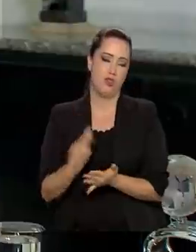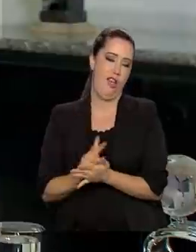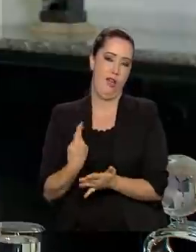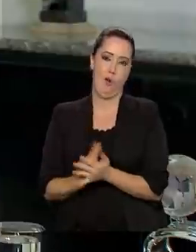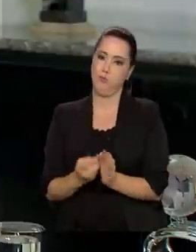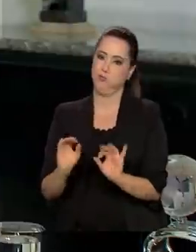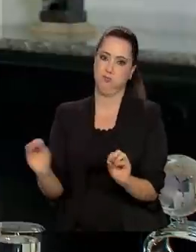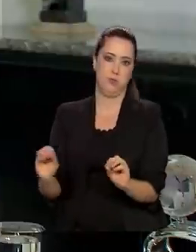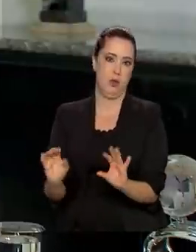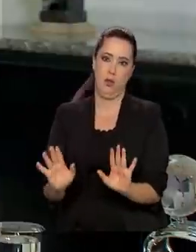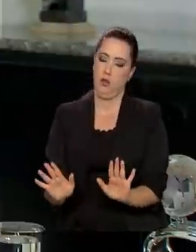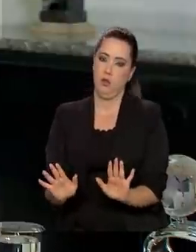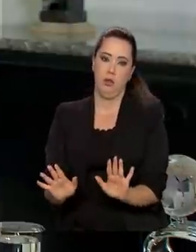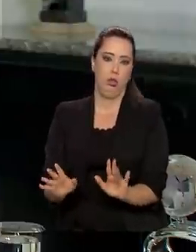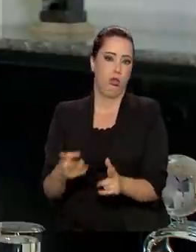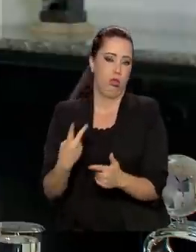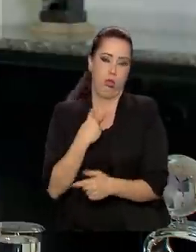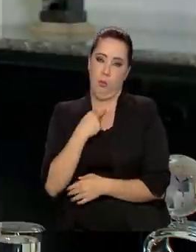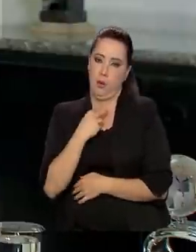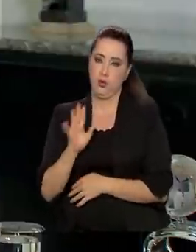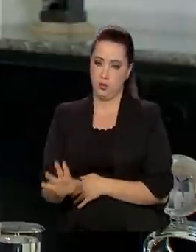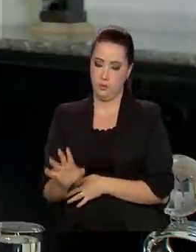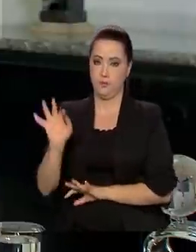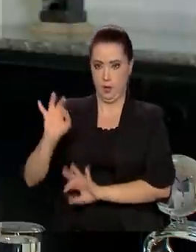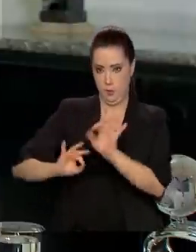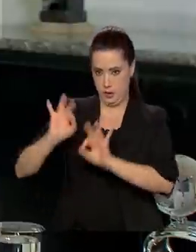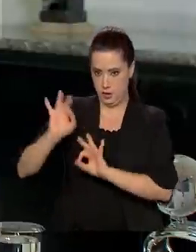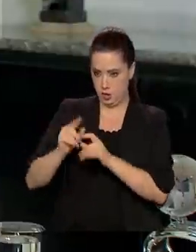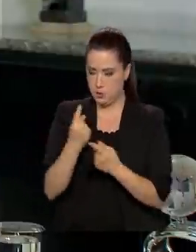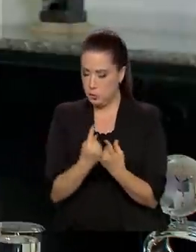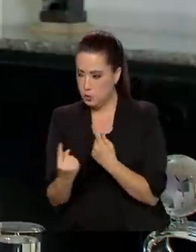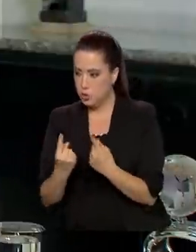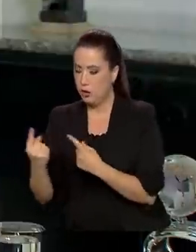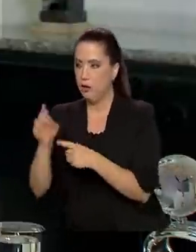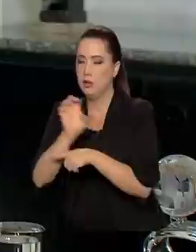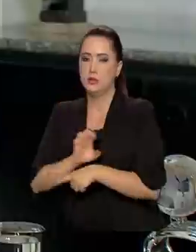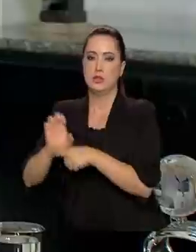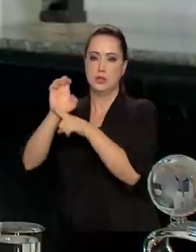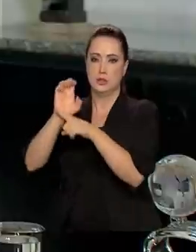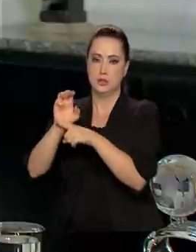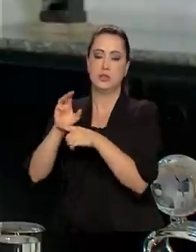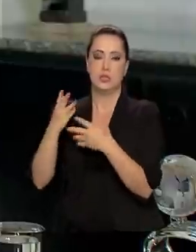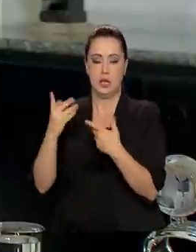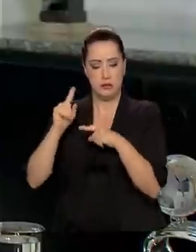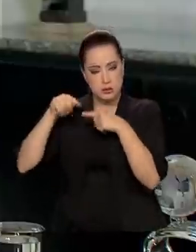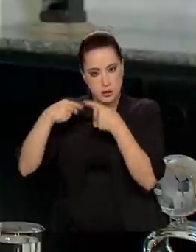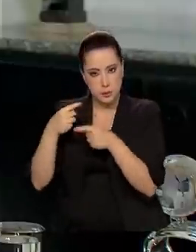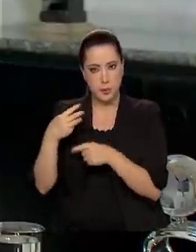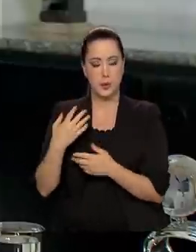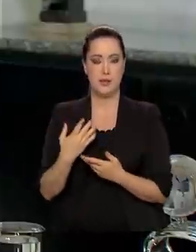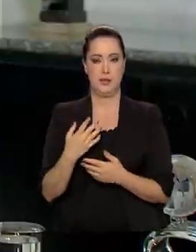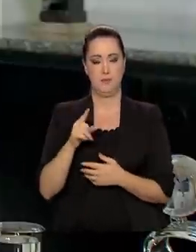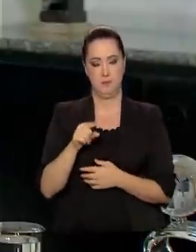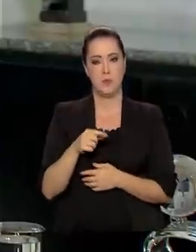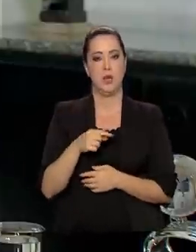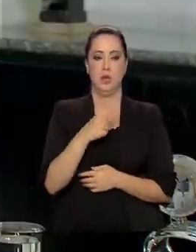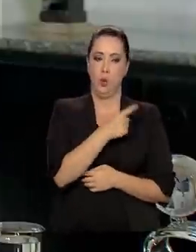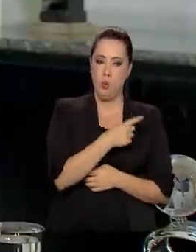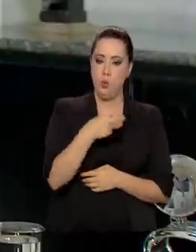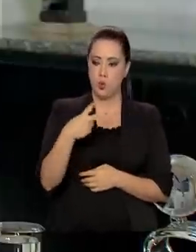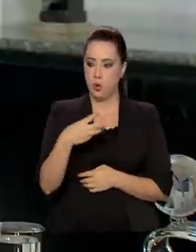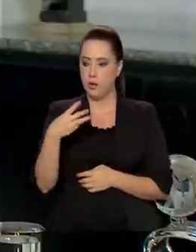esse planejamento logístico dos Estados vai nos levar ao terceiro, a terceira fase, que é o